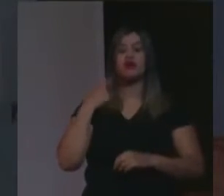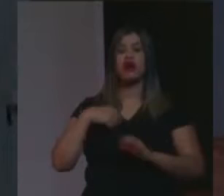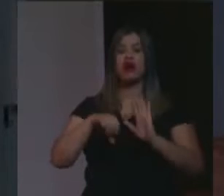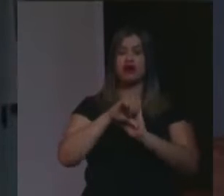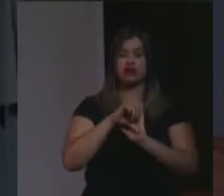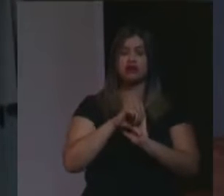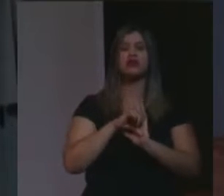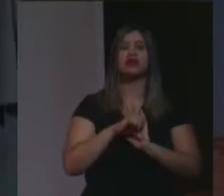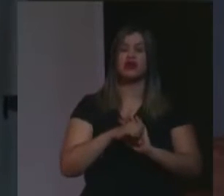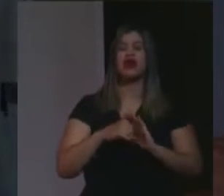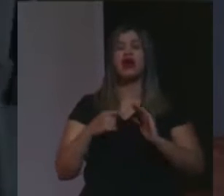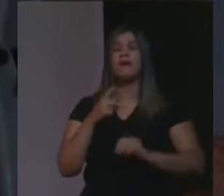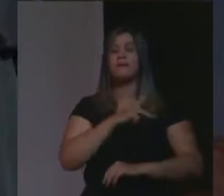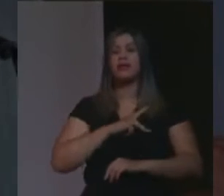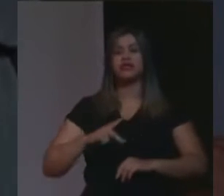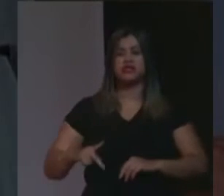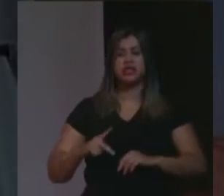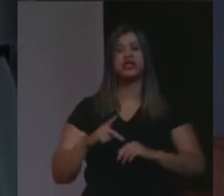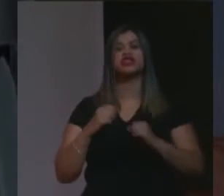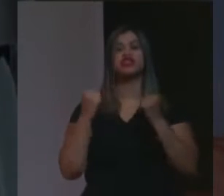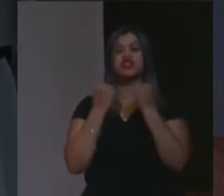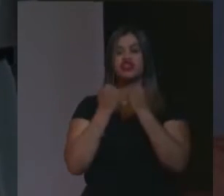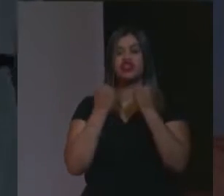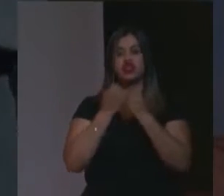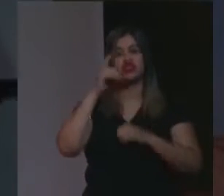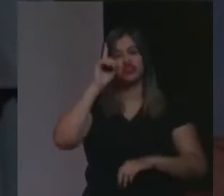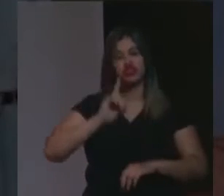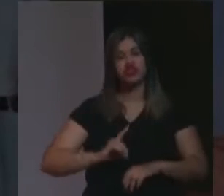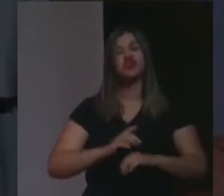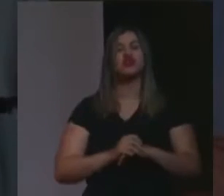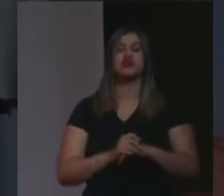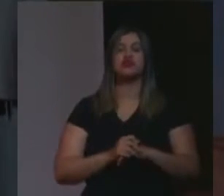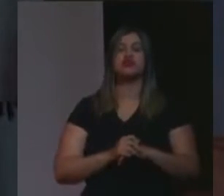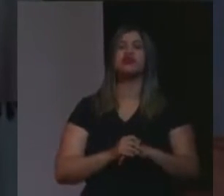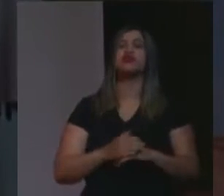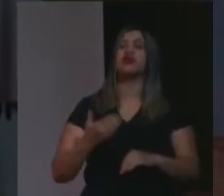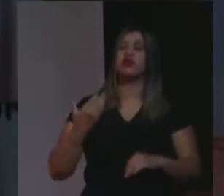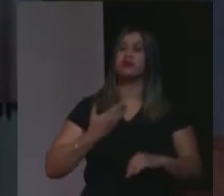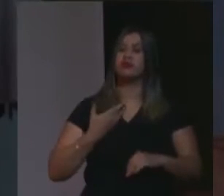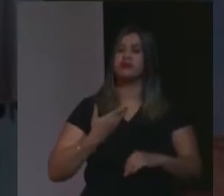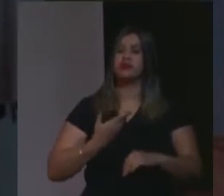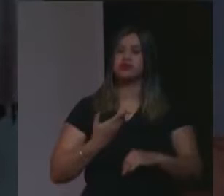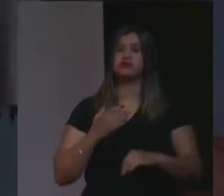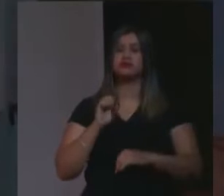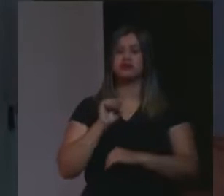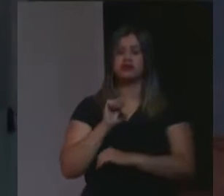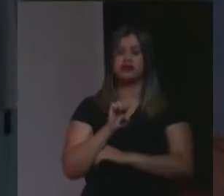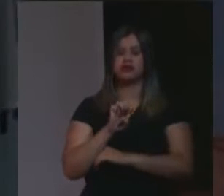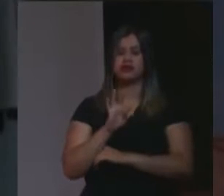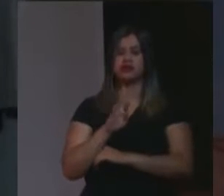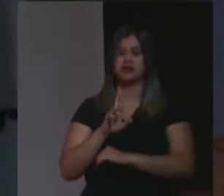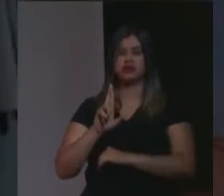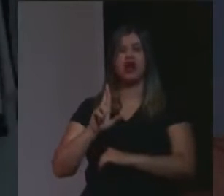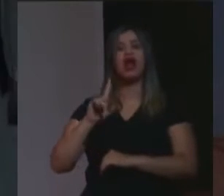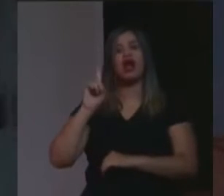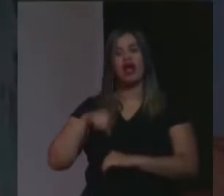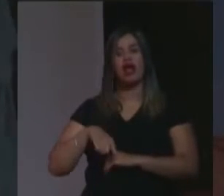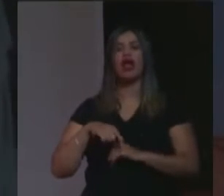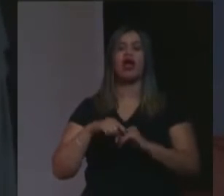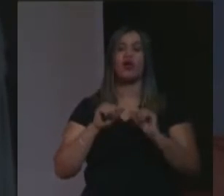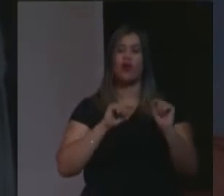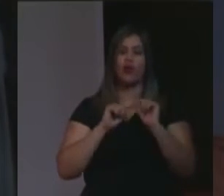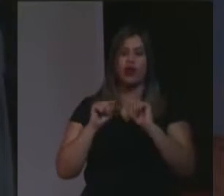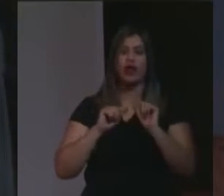Instituto de Defesa do Direito de Defesa, sou colega da Esther, diretor hoje do Instituto Brasileiro de